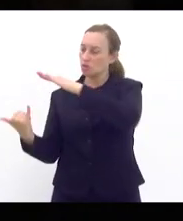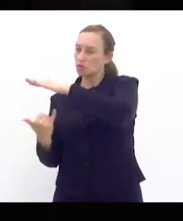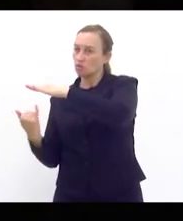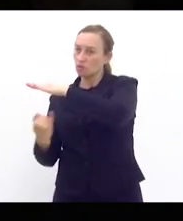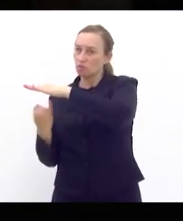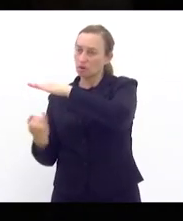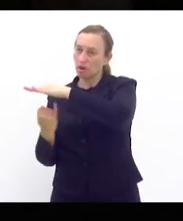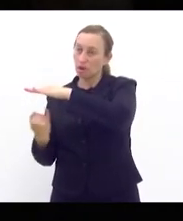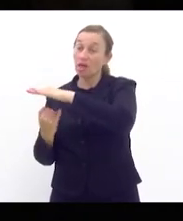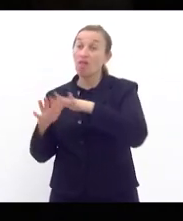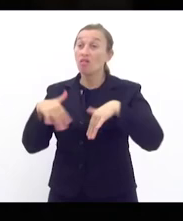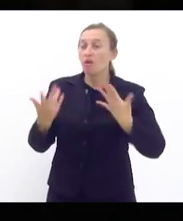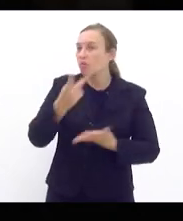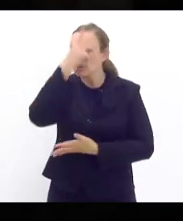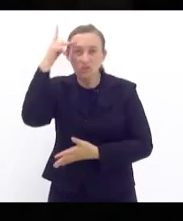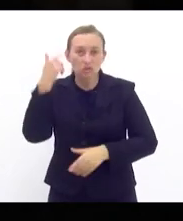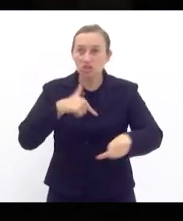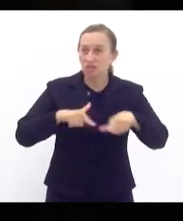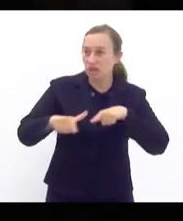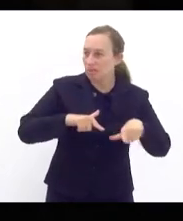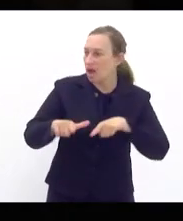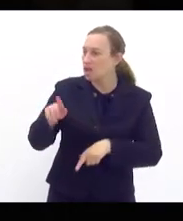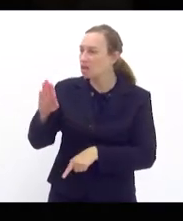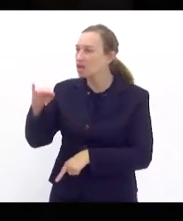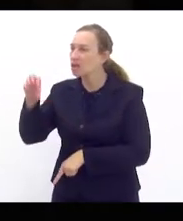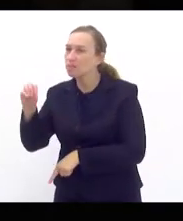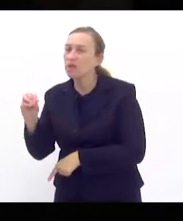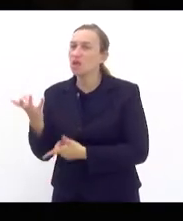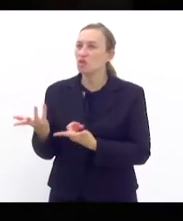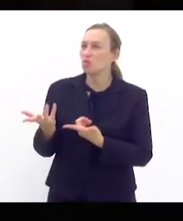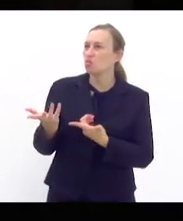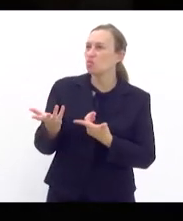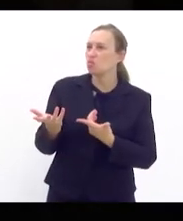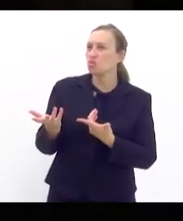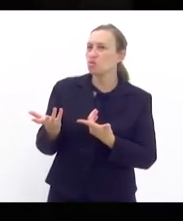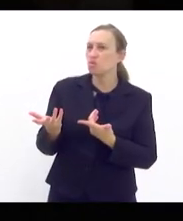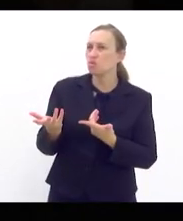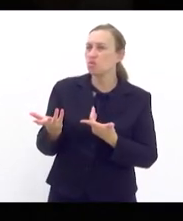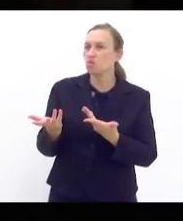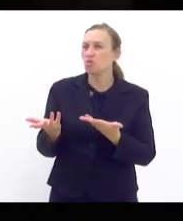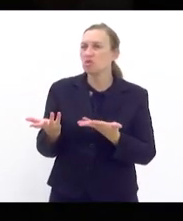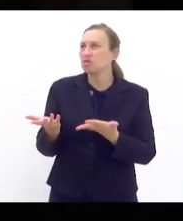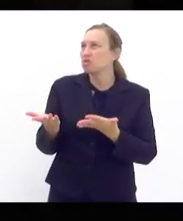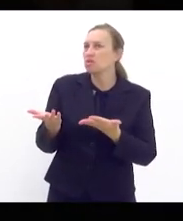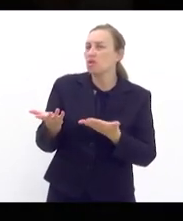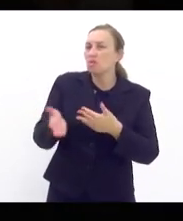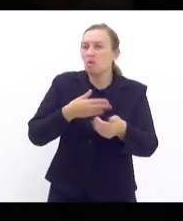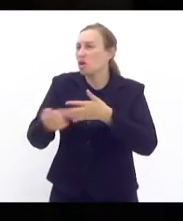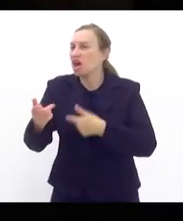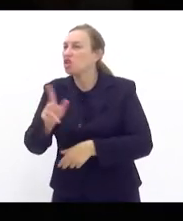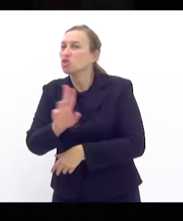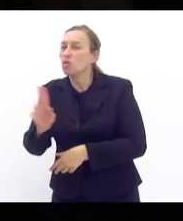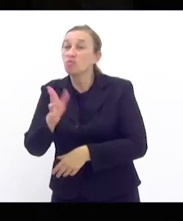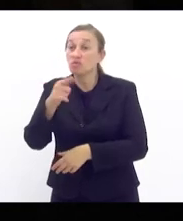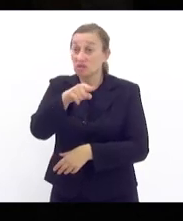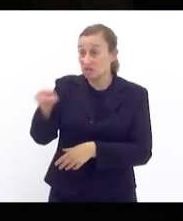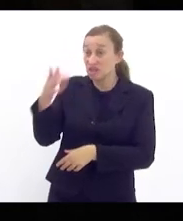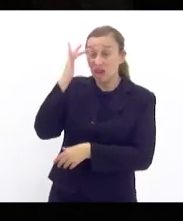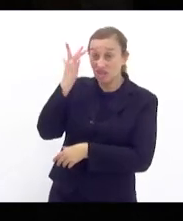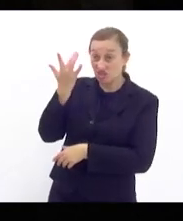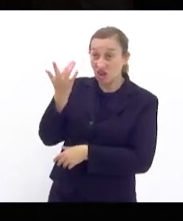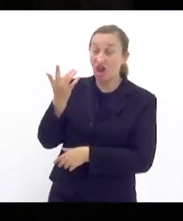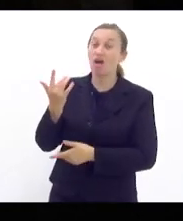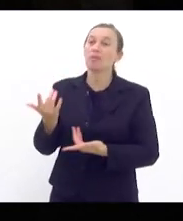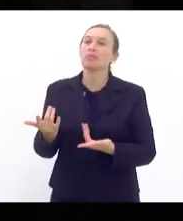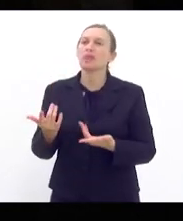então são pessoas que trabalham em bicos freelancers seja lá como vocês queiram chamar sem auxílio para